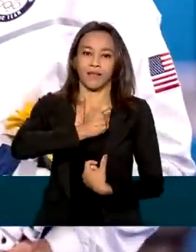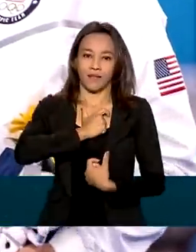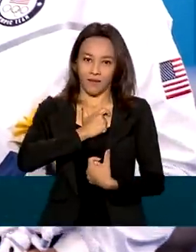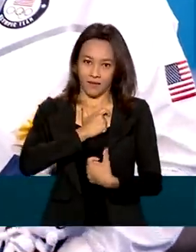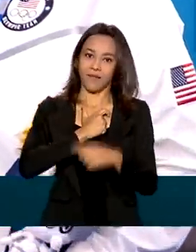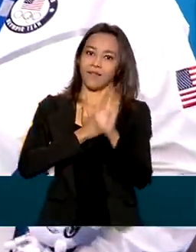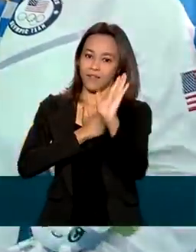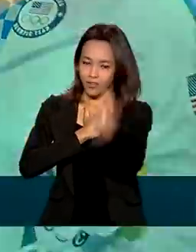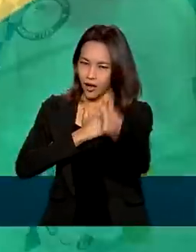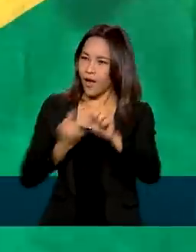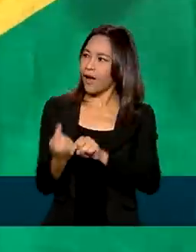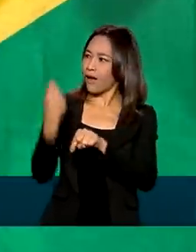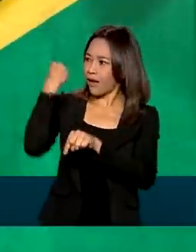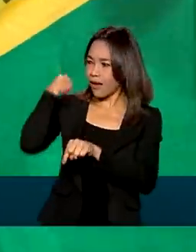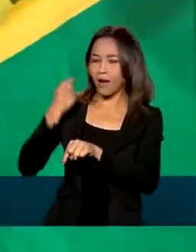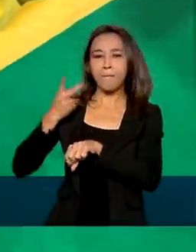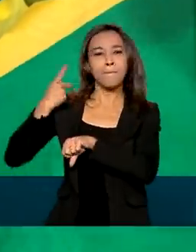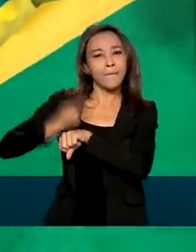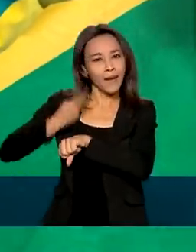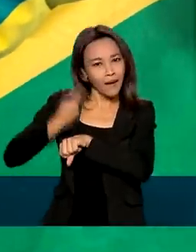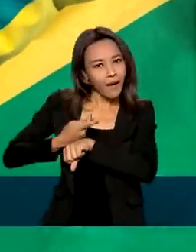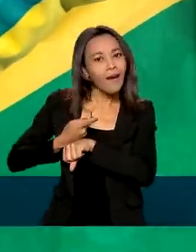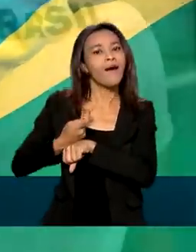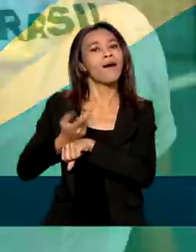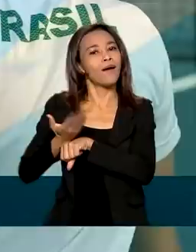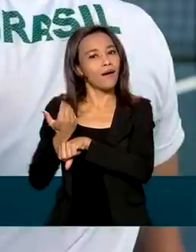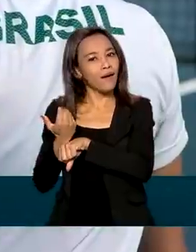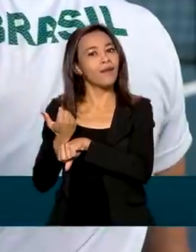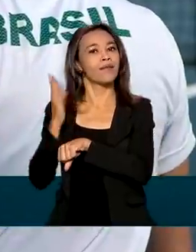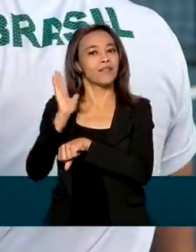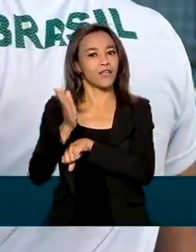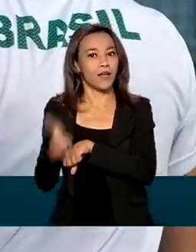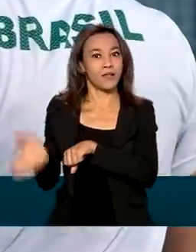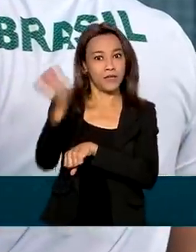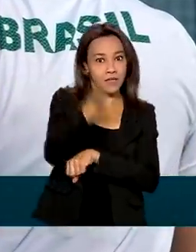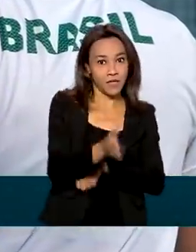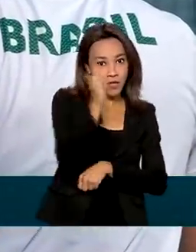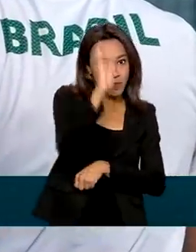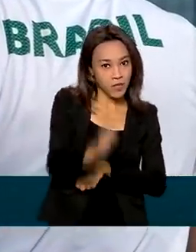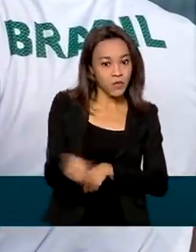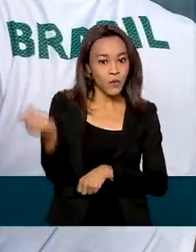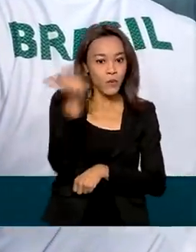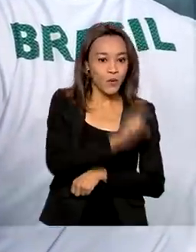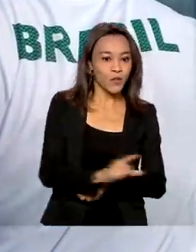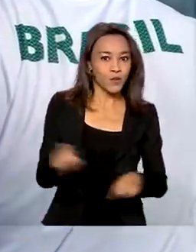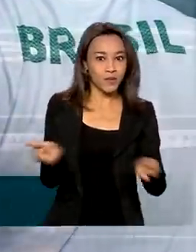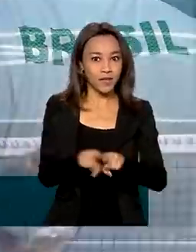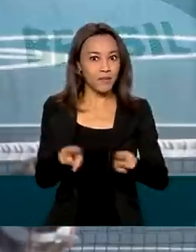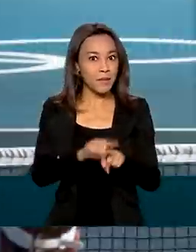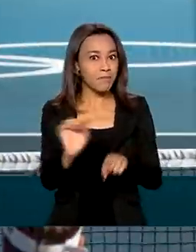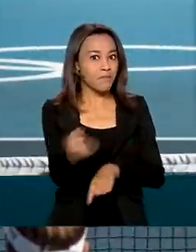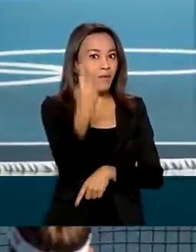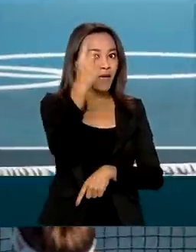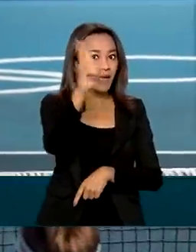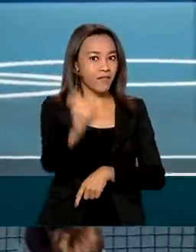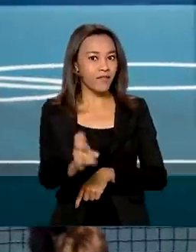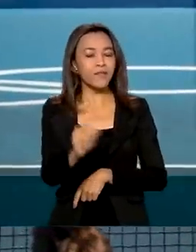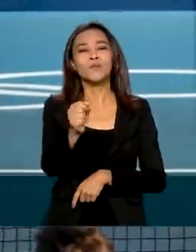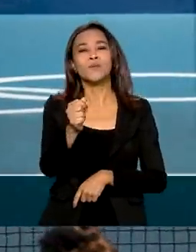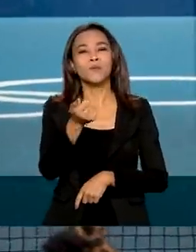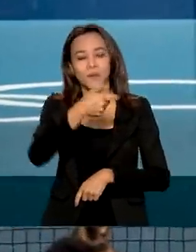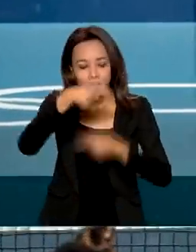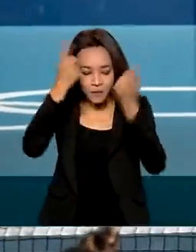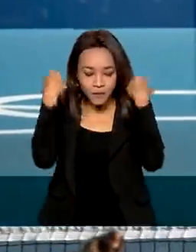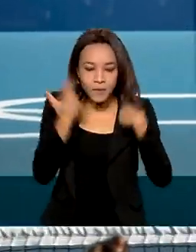Ela já havia conquistado prata no individual geral. E o Brasil conquistou também, pela primeira vez, uma medalha